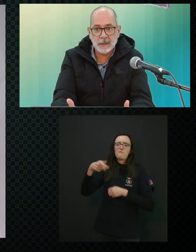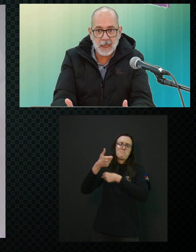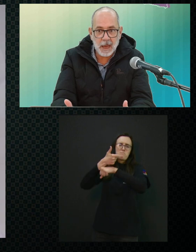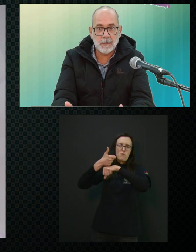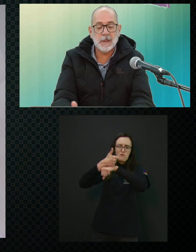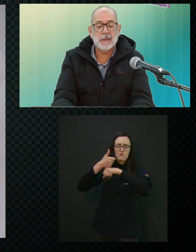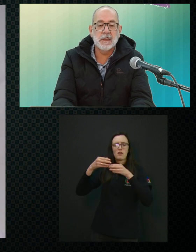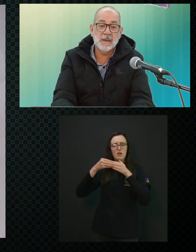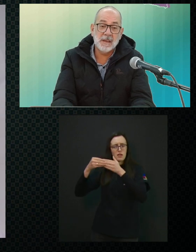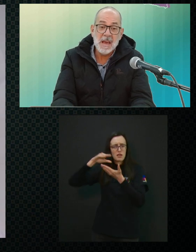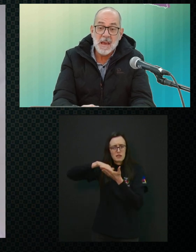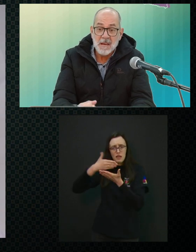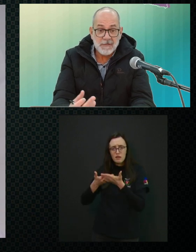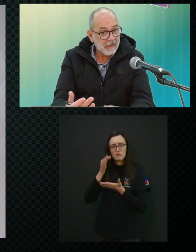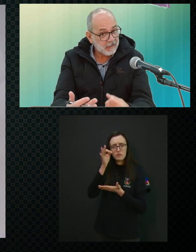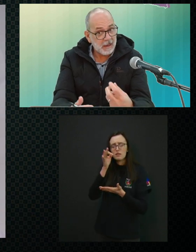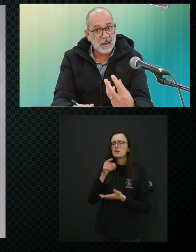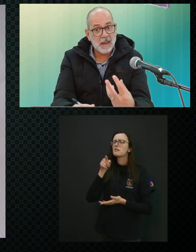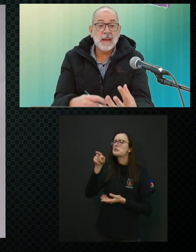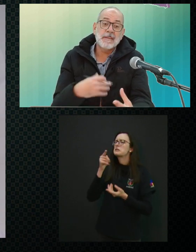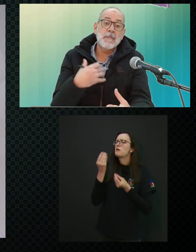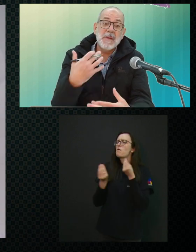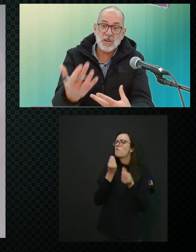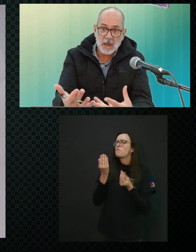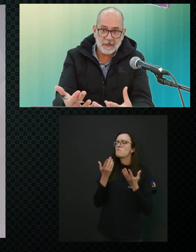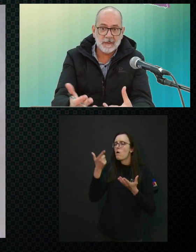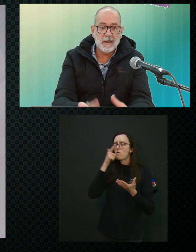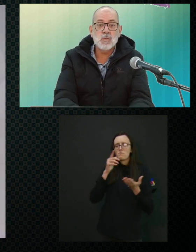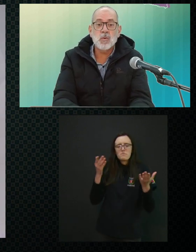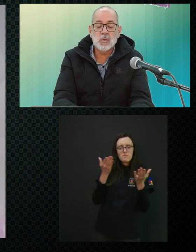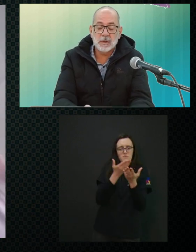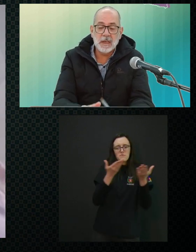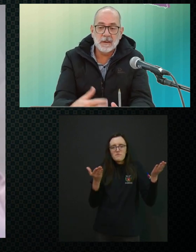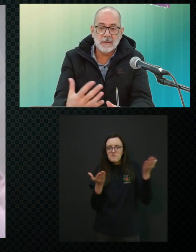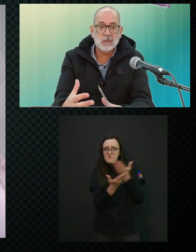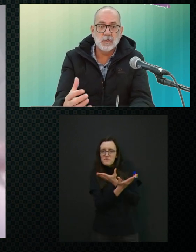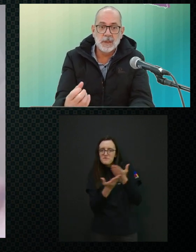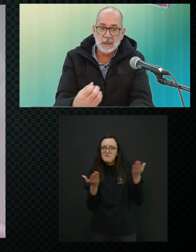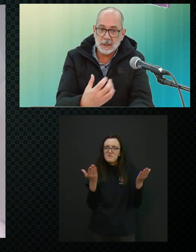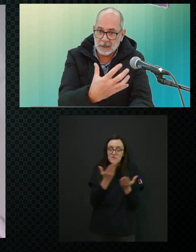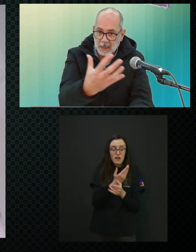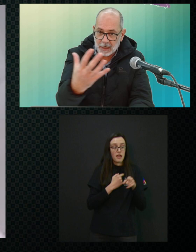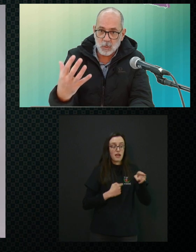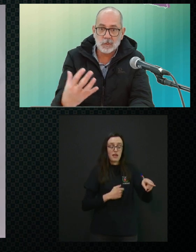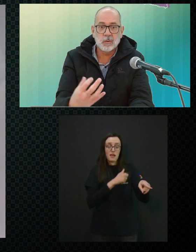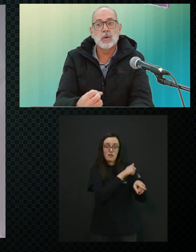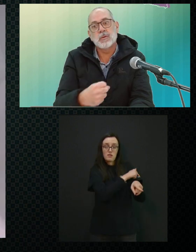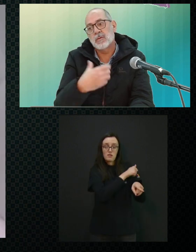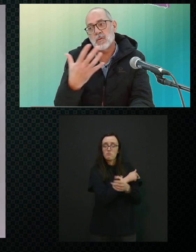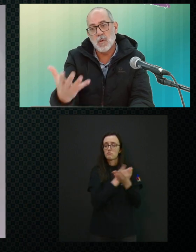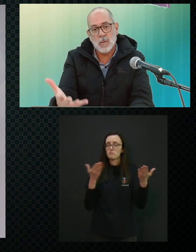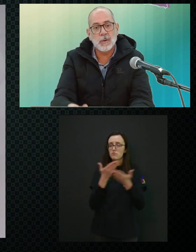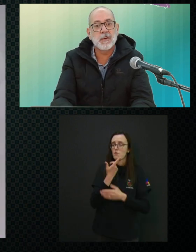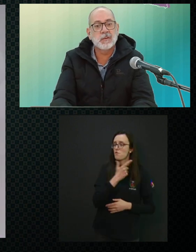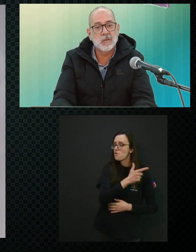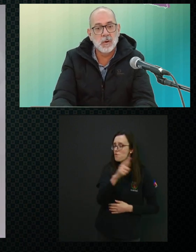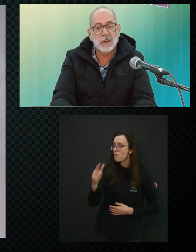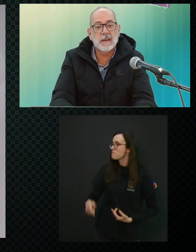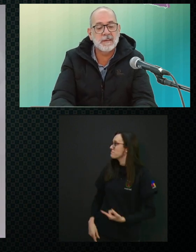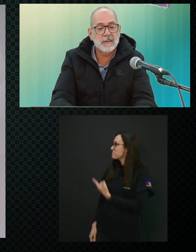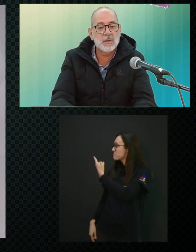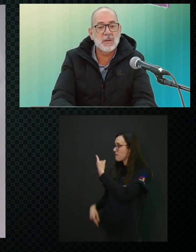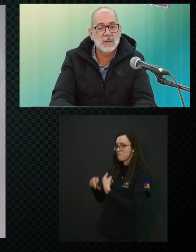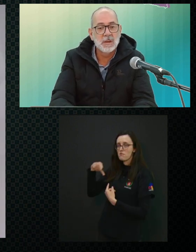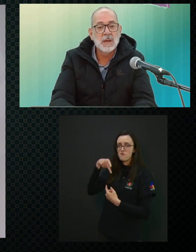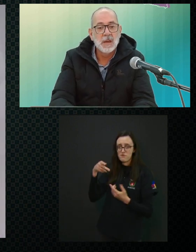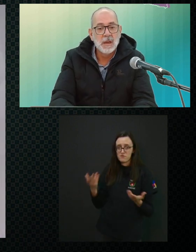guia-intérprete, né, fazer essa mediação desse estudante, né, com os outros, com o professor,